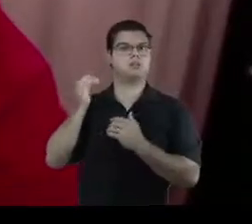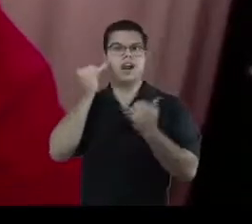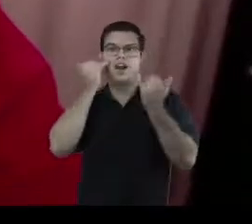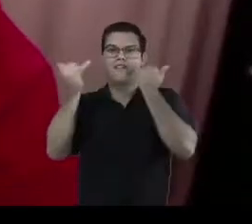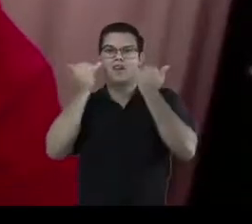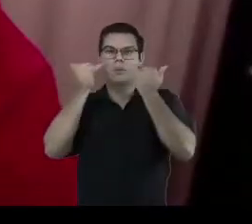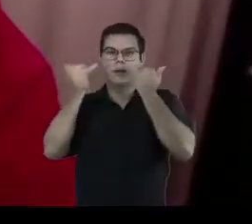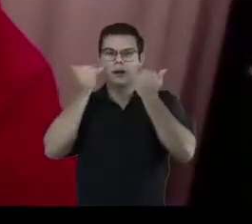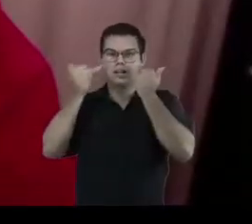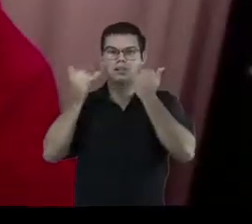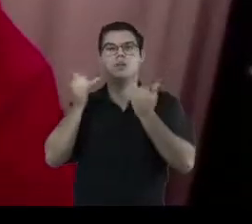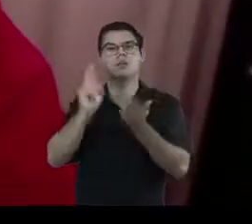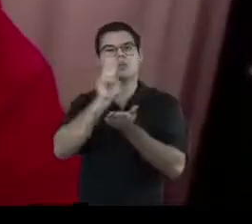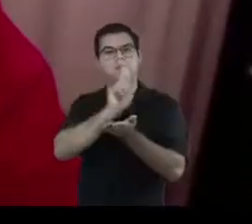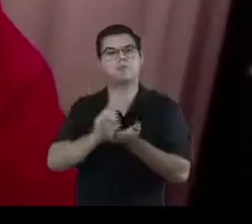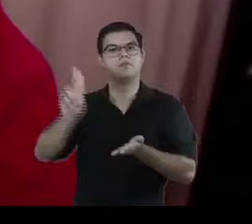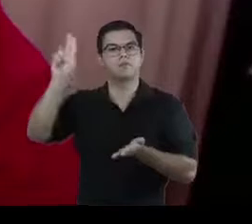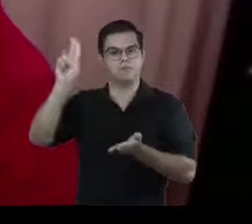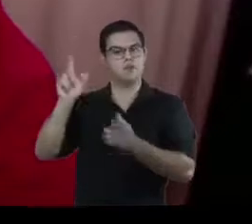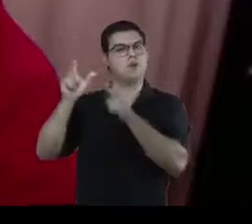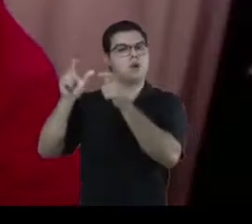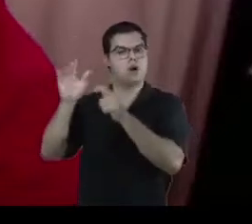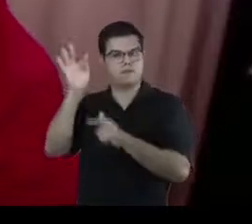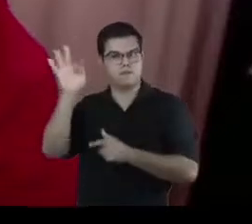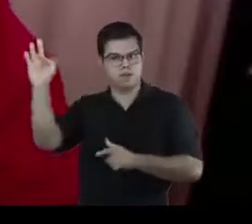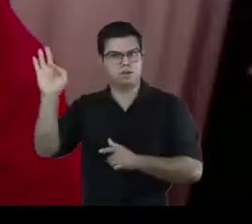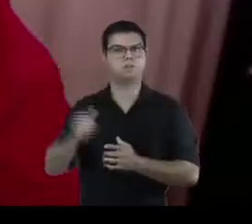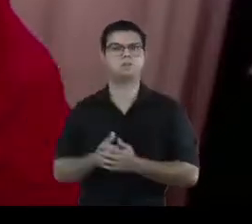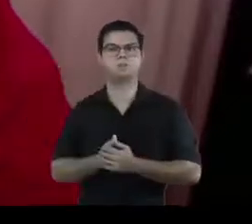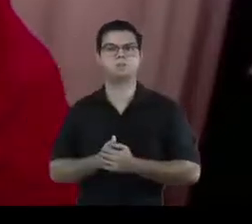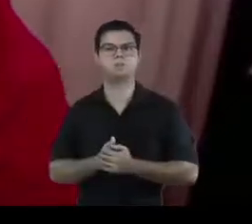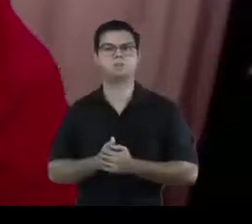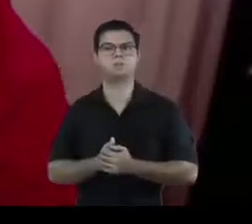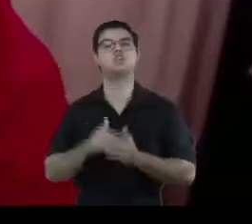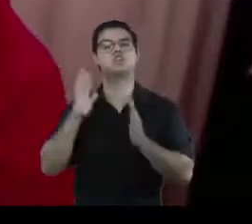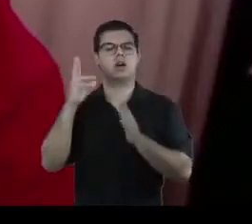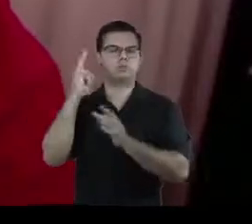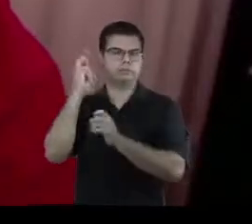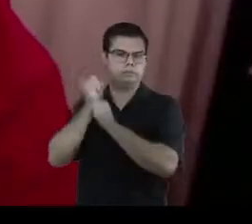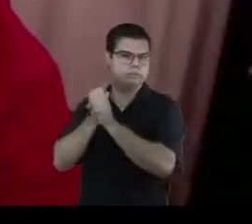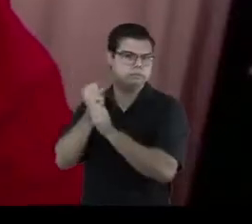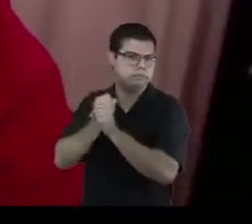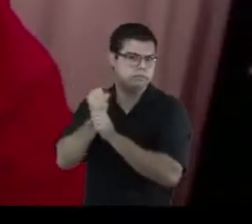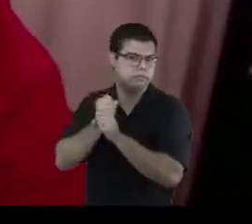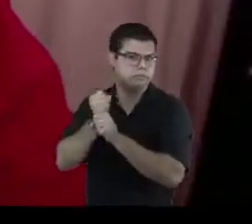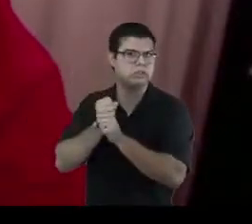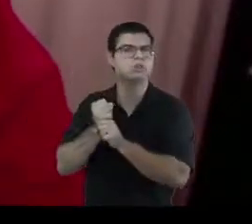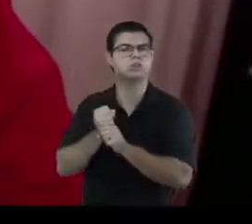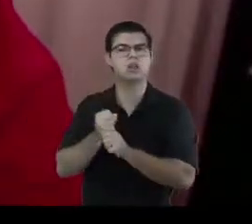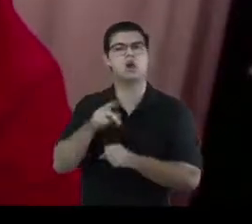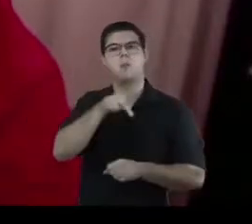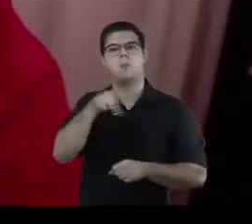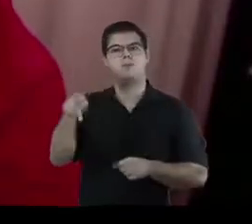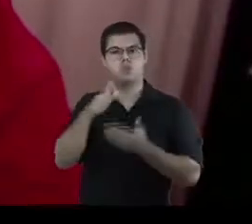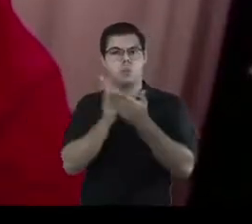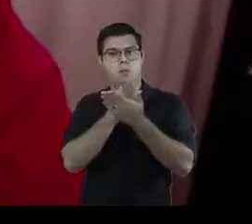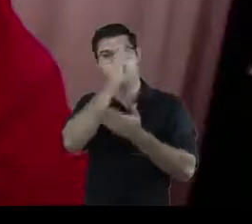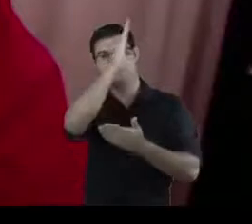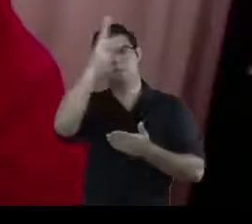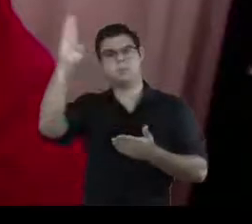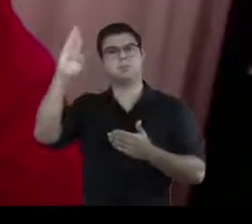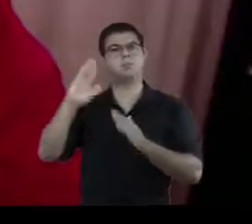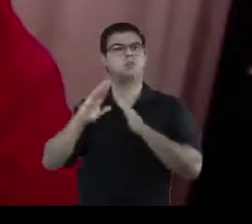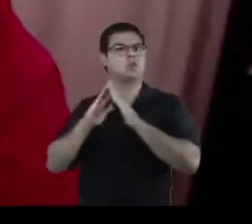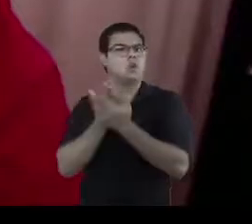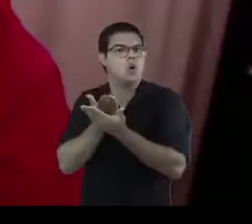na Universidade Jean-Moulin, em Lyon. Durante cinco anos, foi professor de Bibliografia Material na